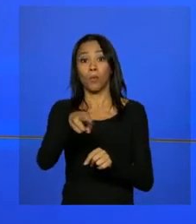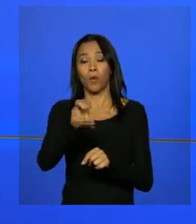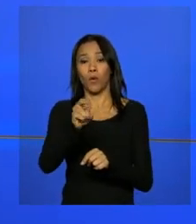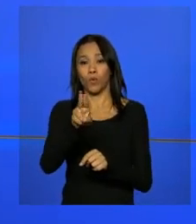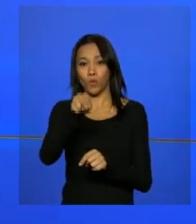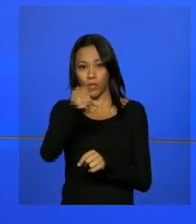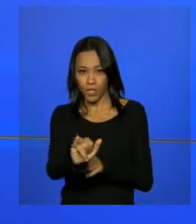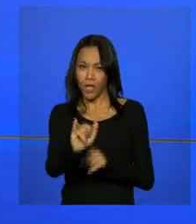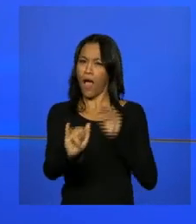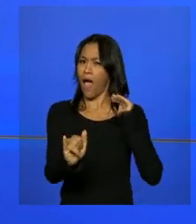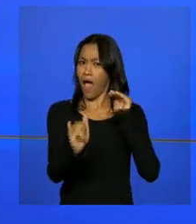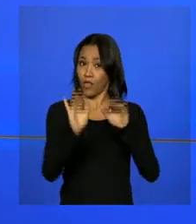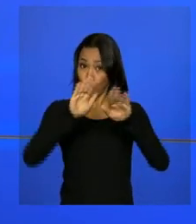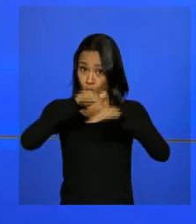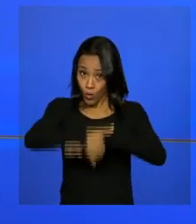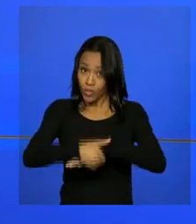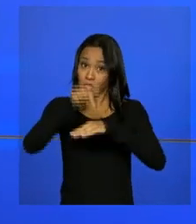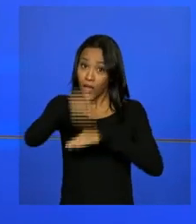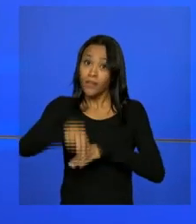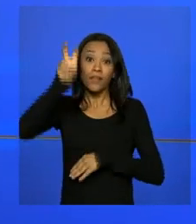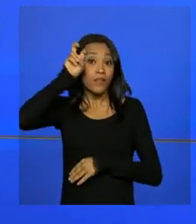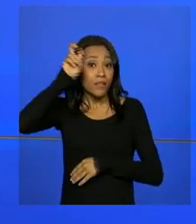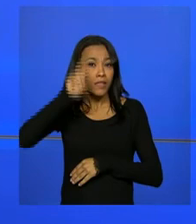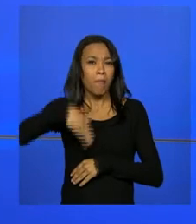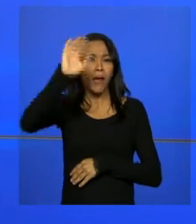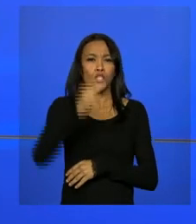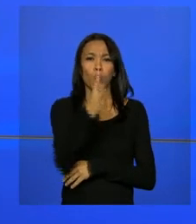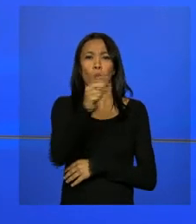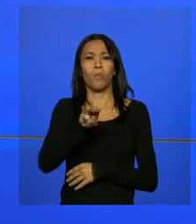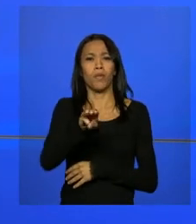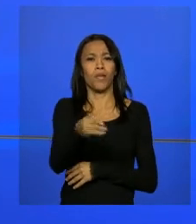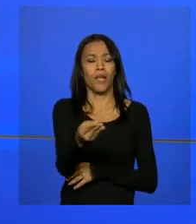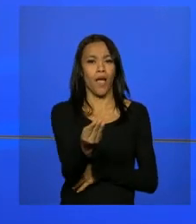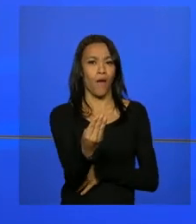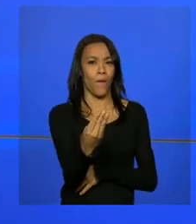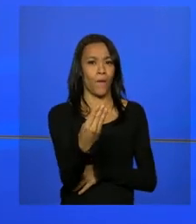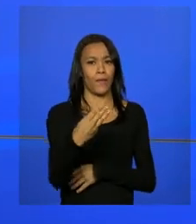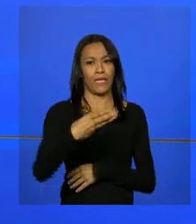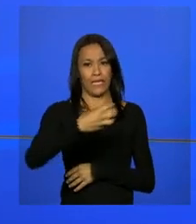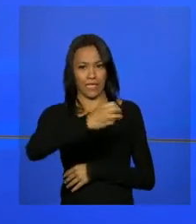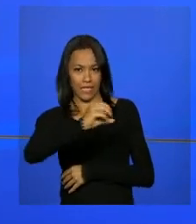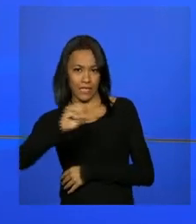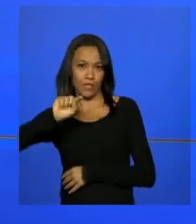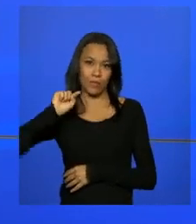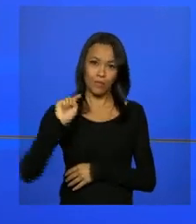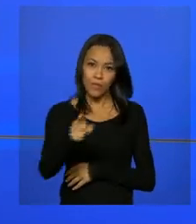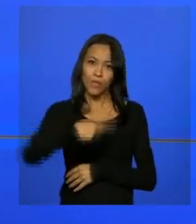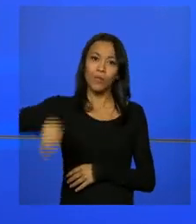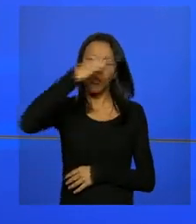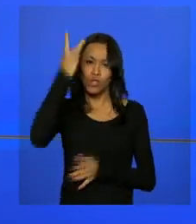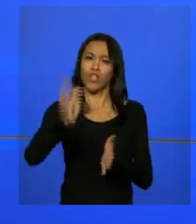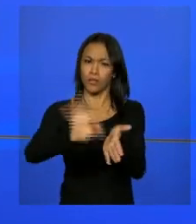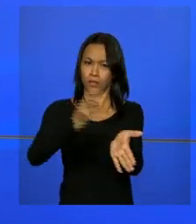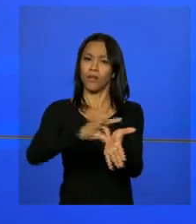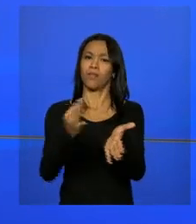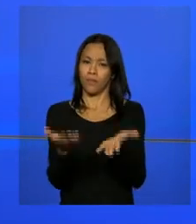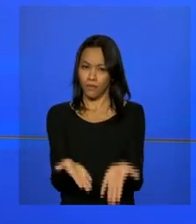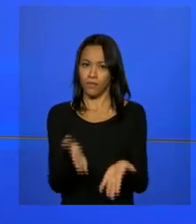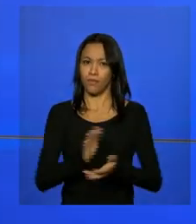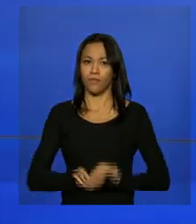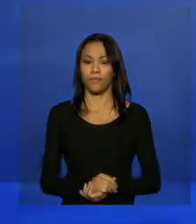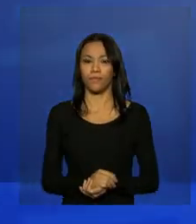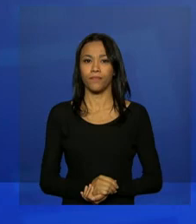o ProUni. Até a noite desta quinta-feira, mais de 1 milhão e 300 mil candidatos se inscreveram para o ProUni.